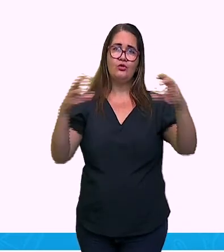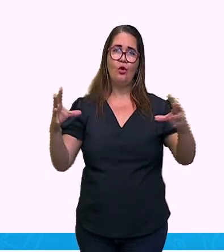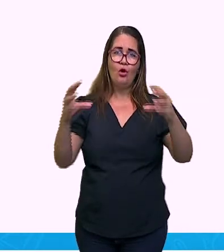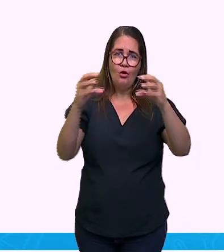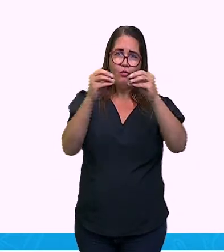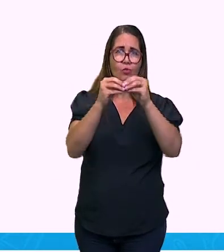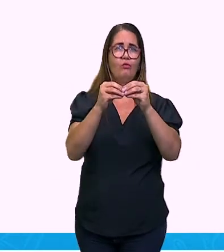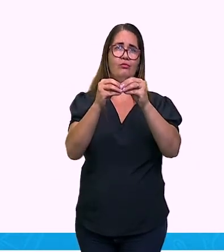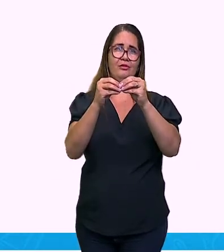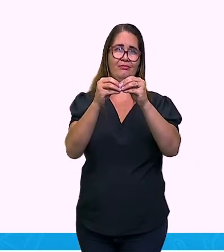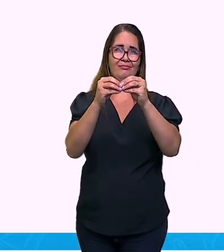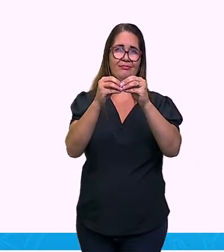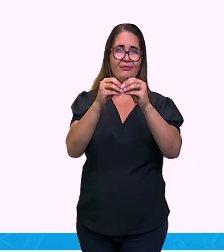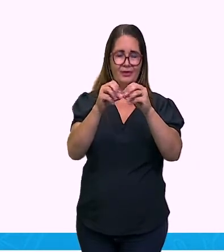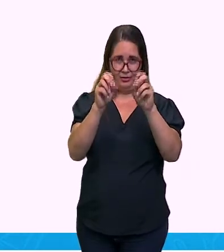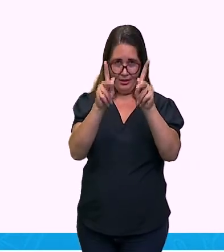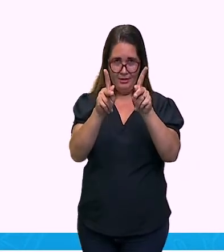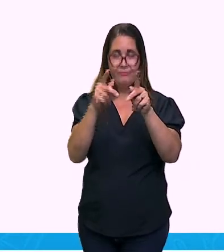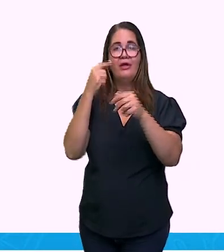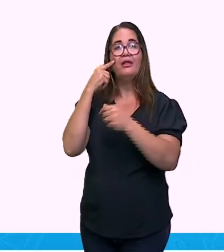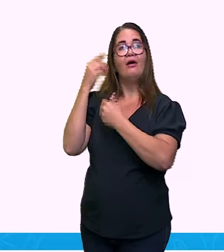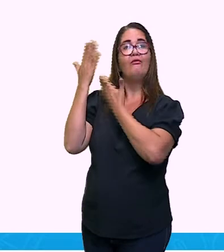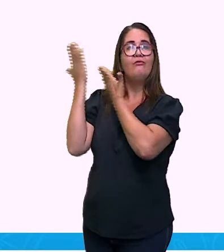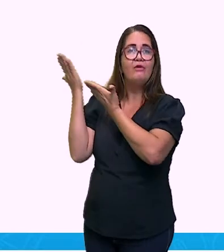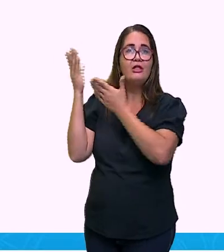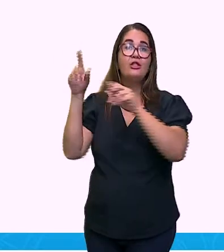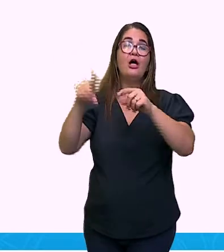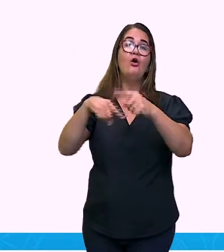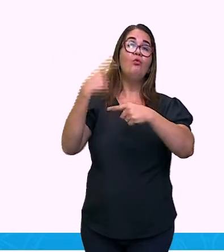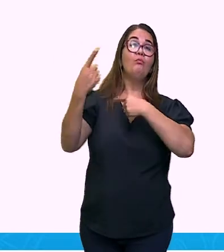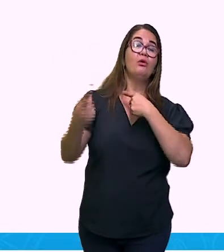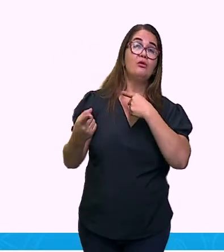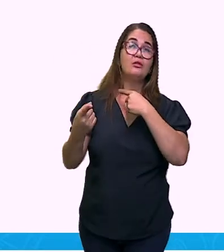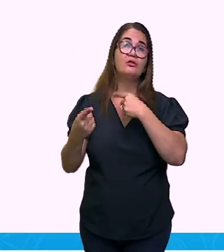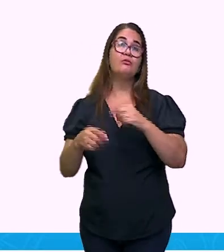conclusiva, certo? E o próximo, qual será?